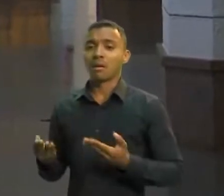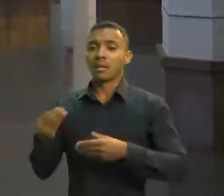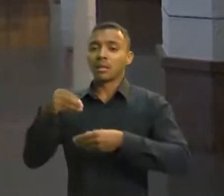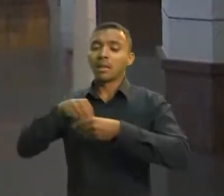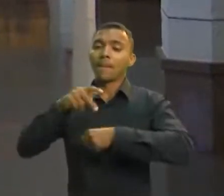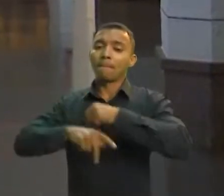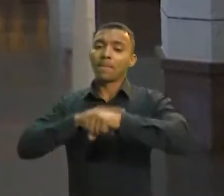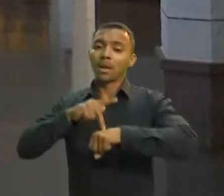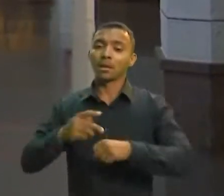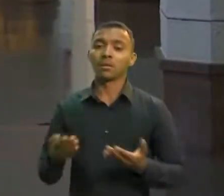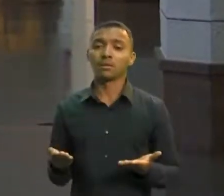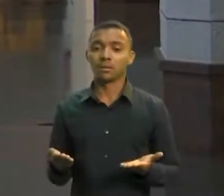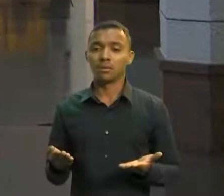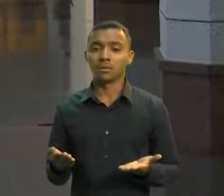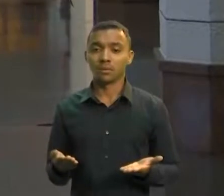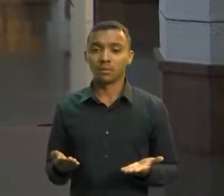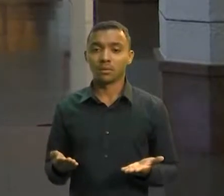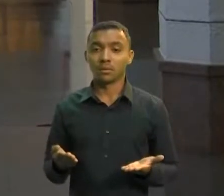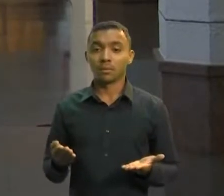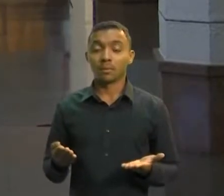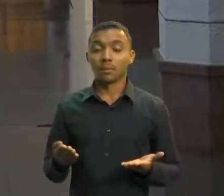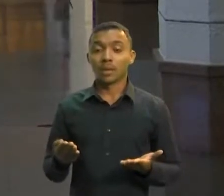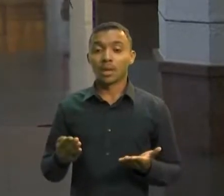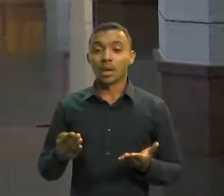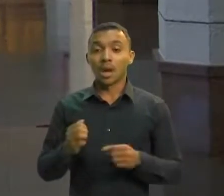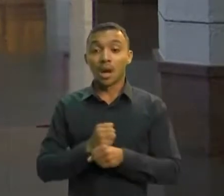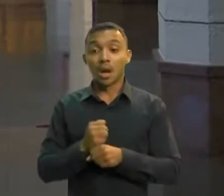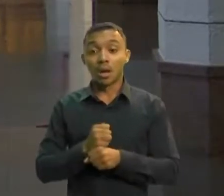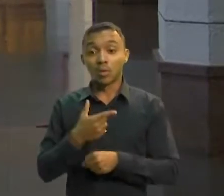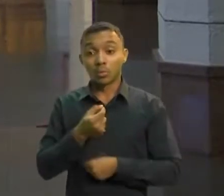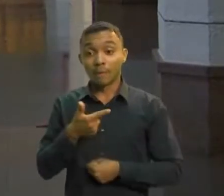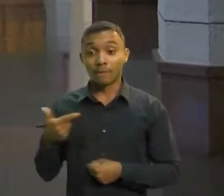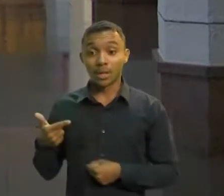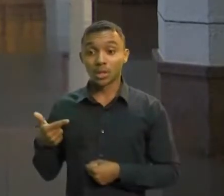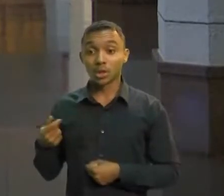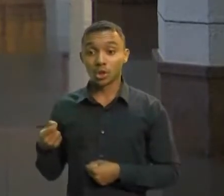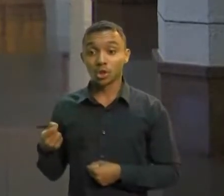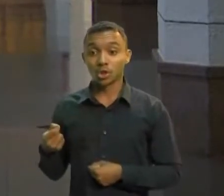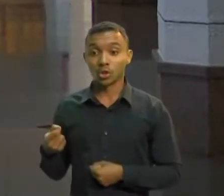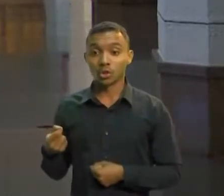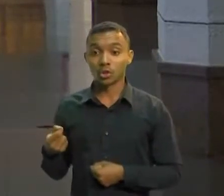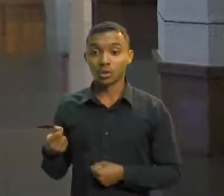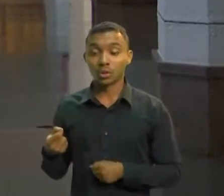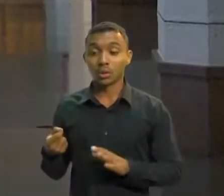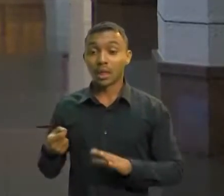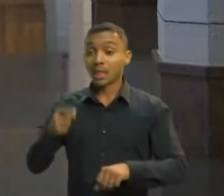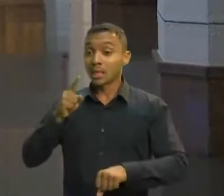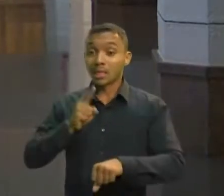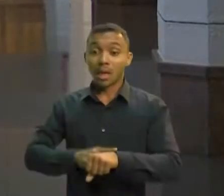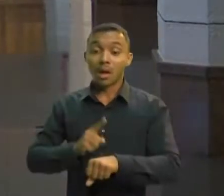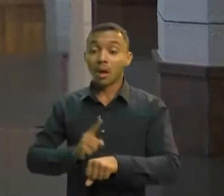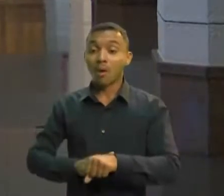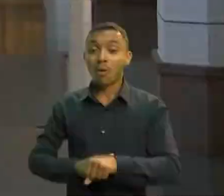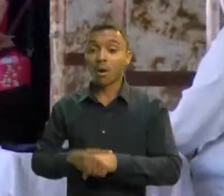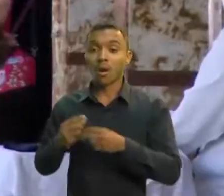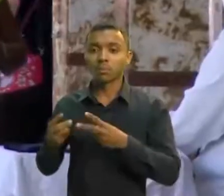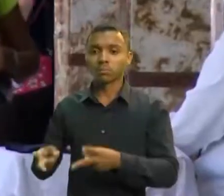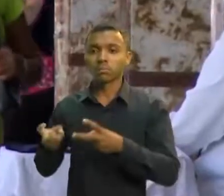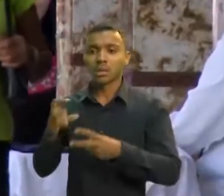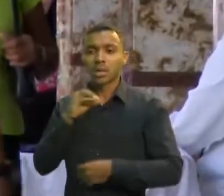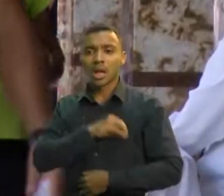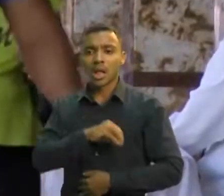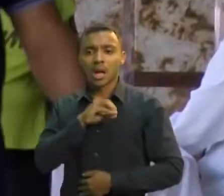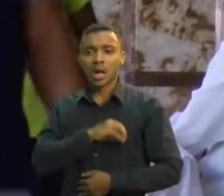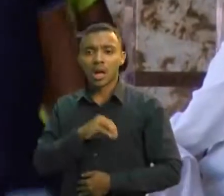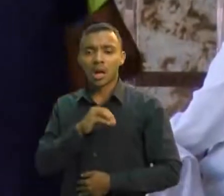pesquisa, no primeiro ano da pandemia, em 2020, quem sentiu imediatamente o efeito da perda de renda foi